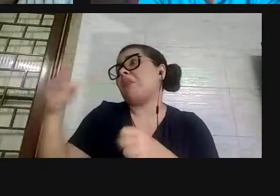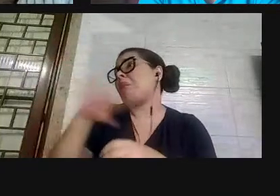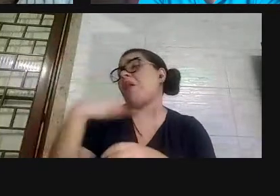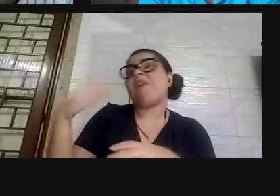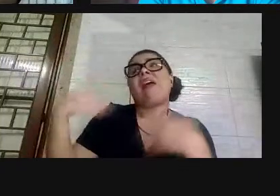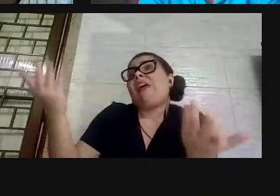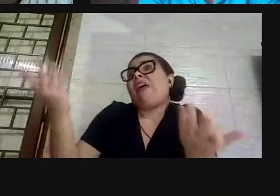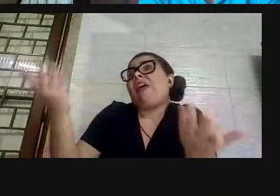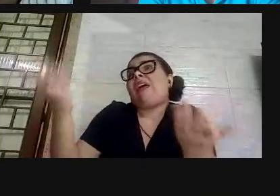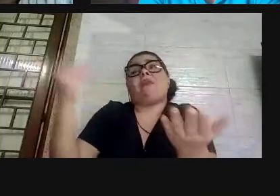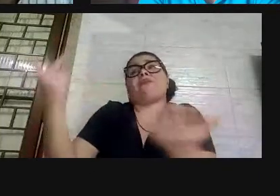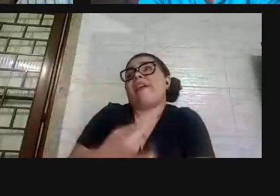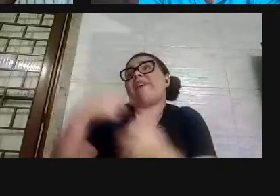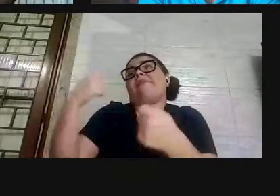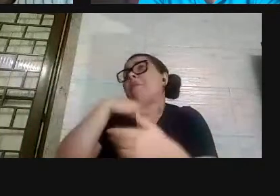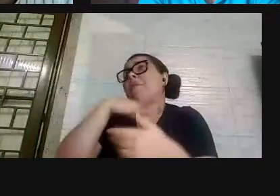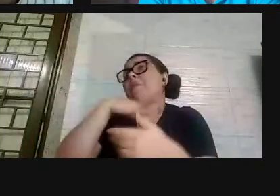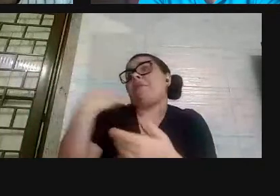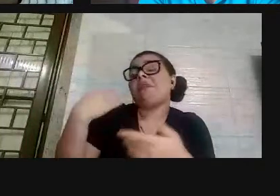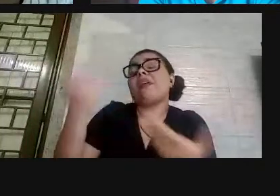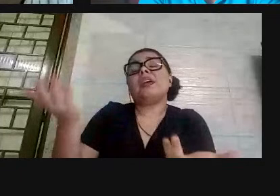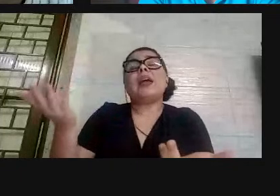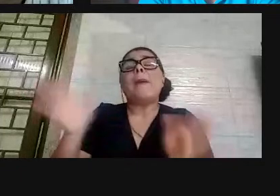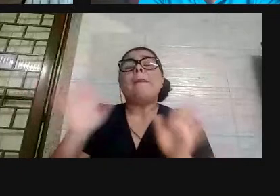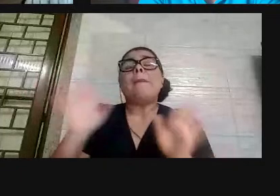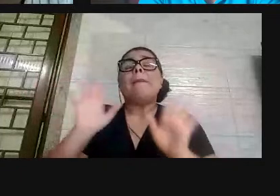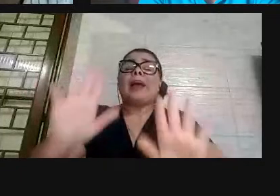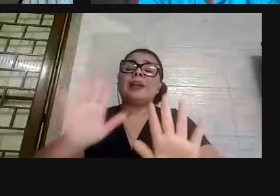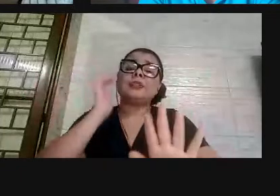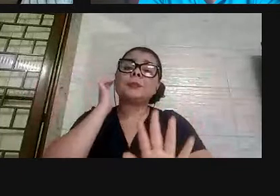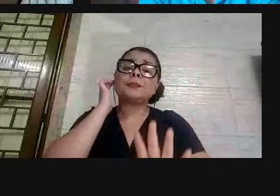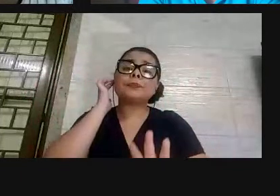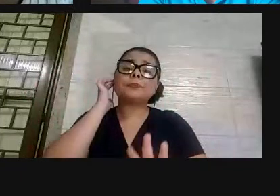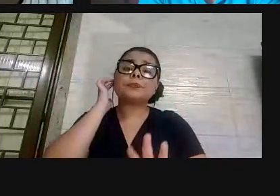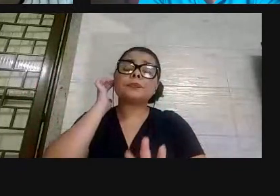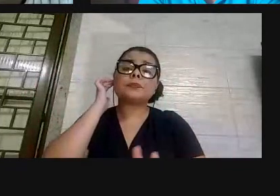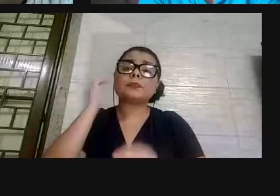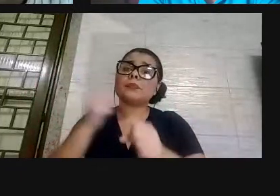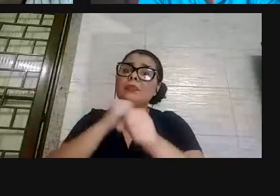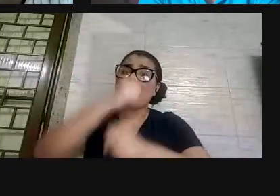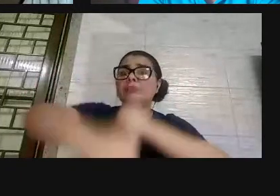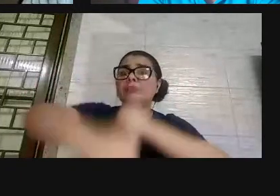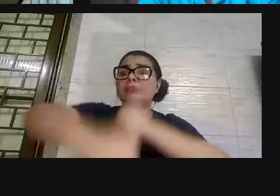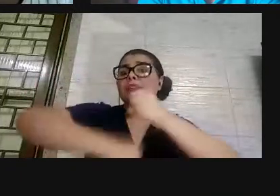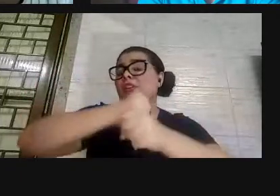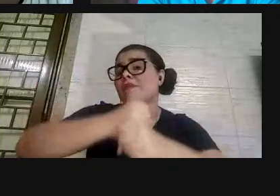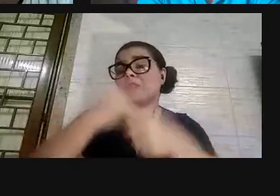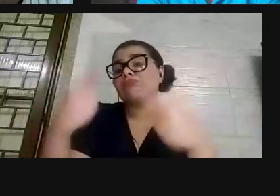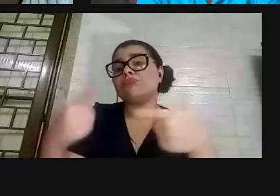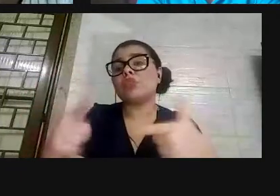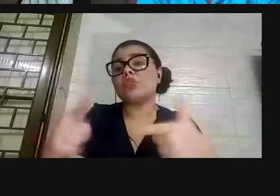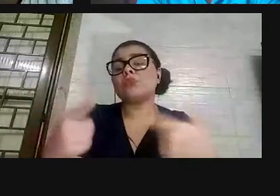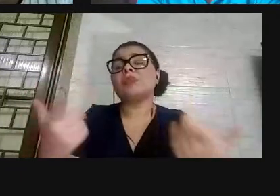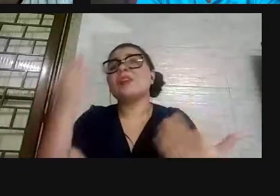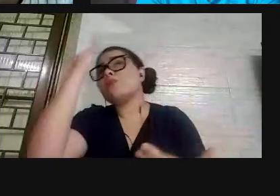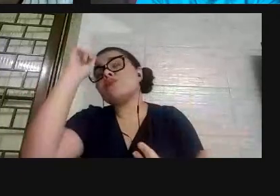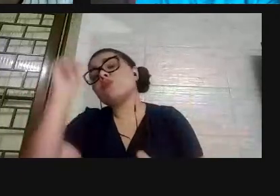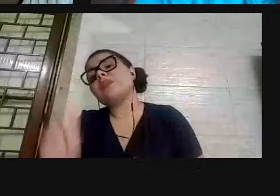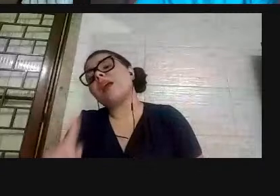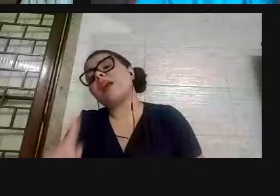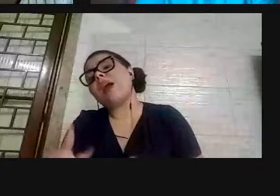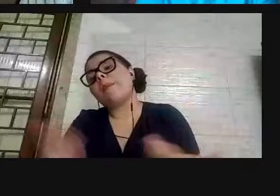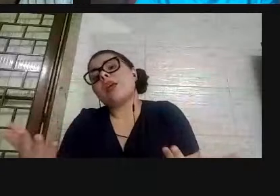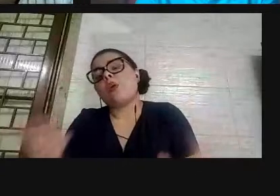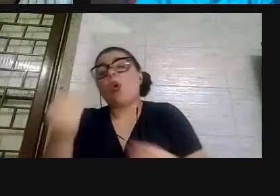não tem jeito, é assim mesmo, mas, o ano que vem, nada tem garantido que isso vai estar melhor, quem é que